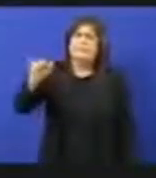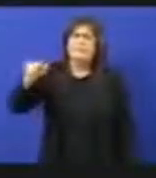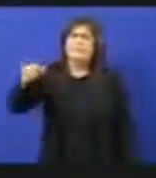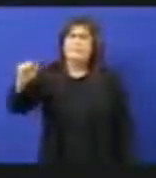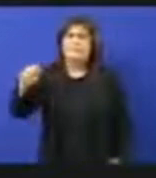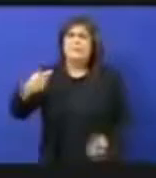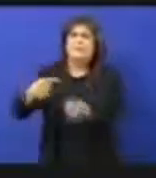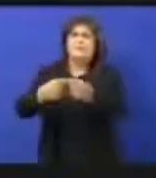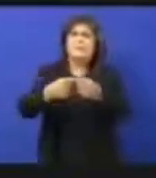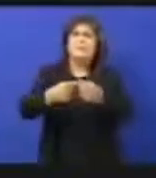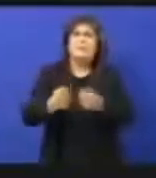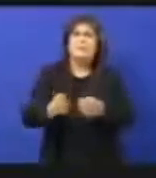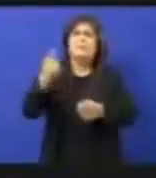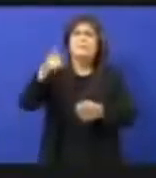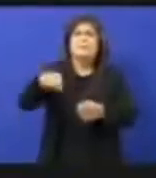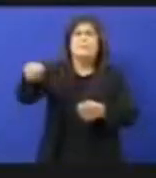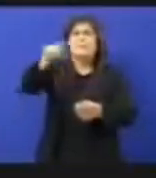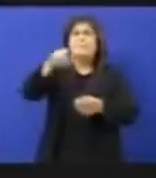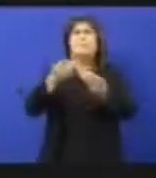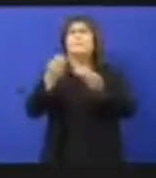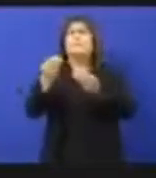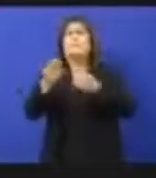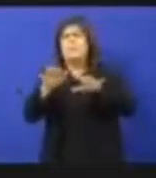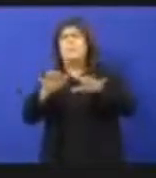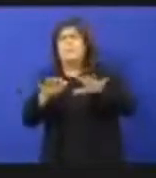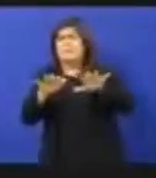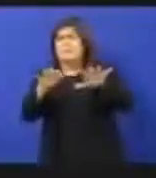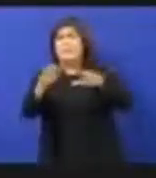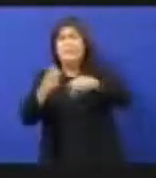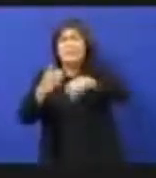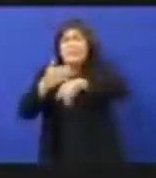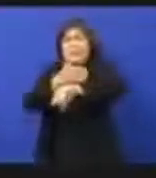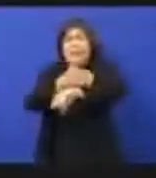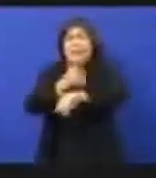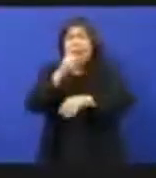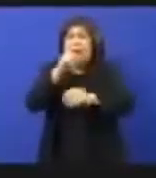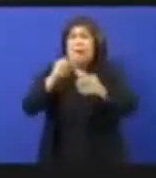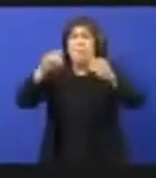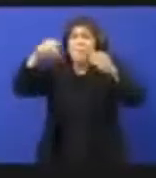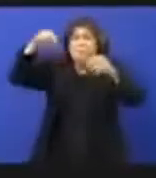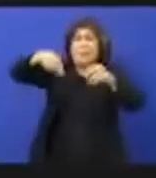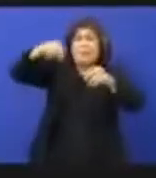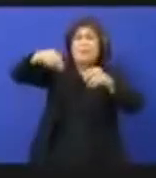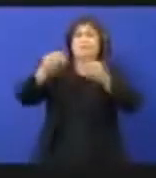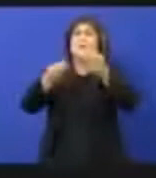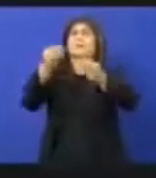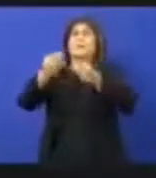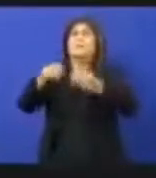Olha mesmo entrada do colégio aqui, como é que está, olha. Olha, veja essa caixa d'água aqui, como é que está, olha a situação.